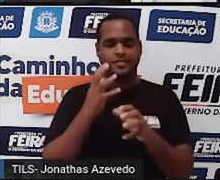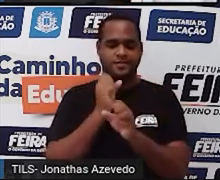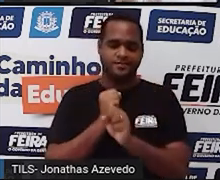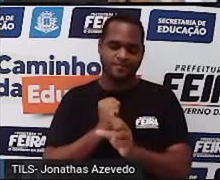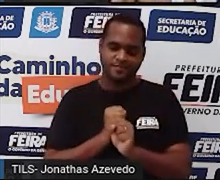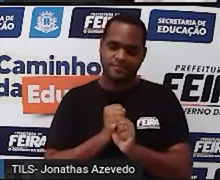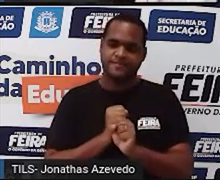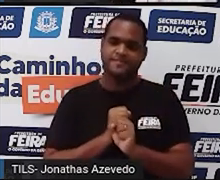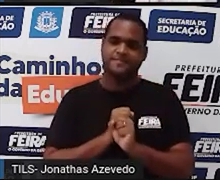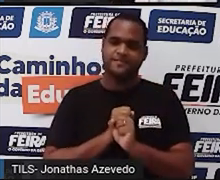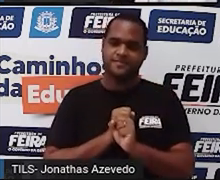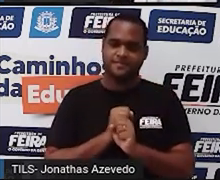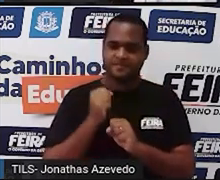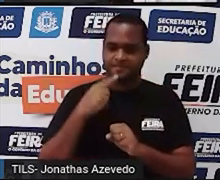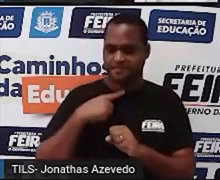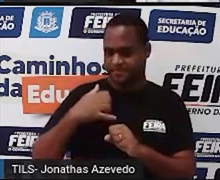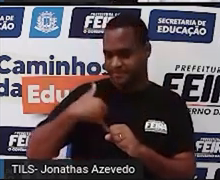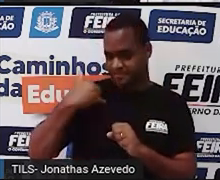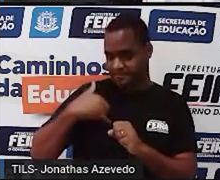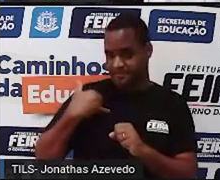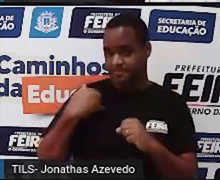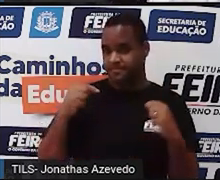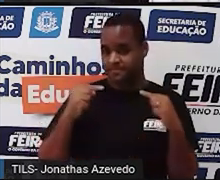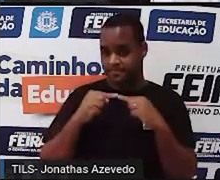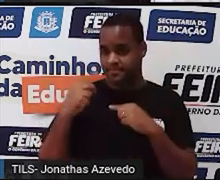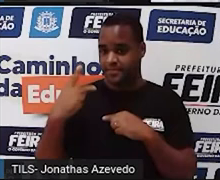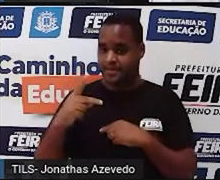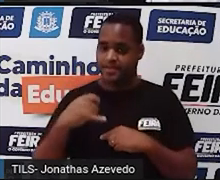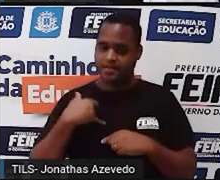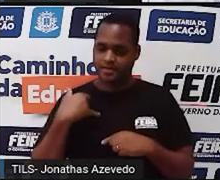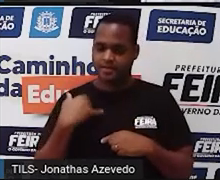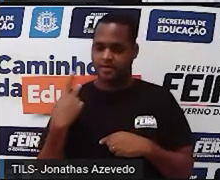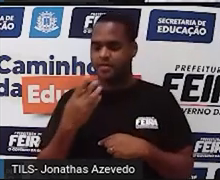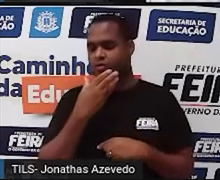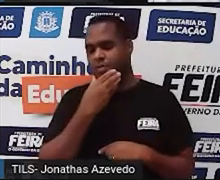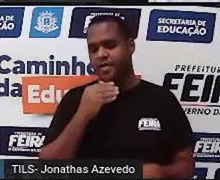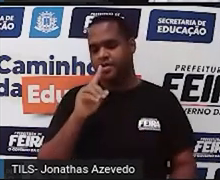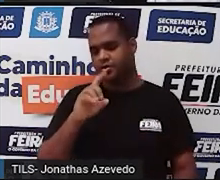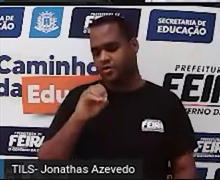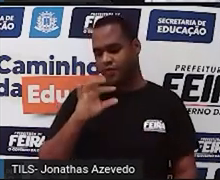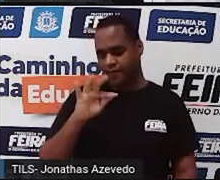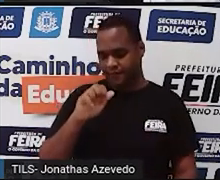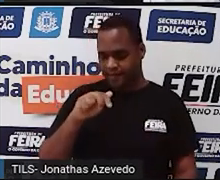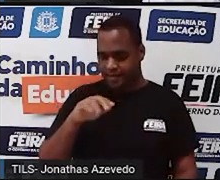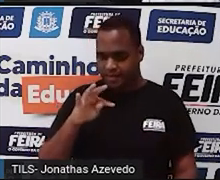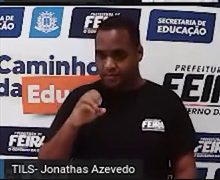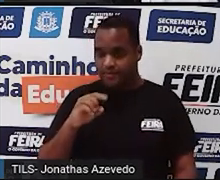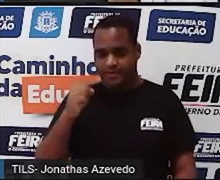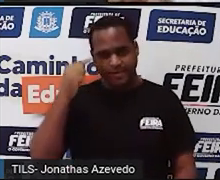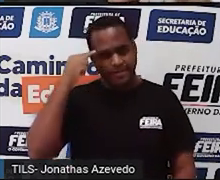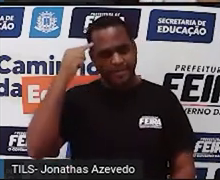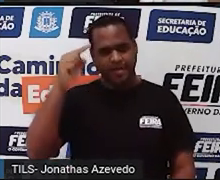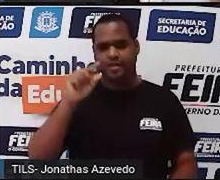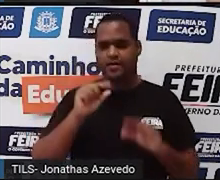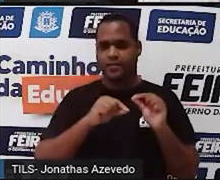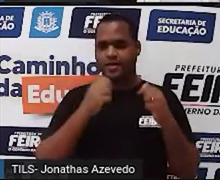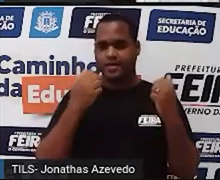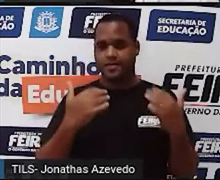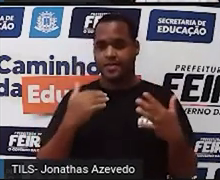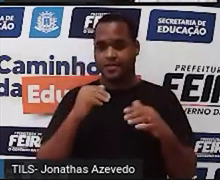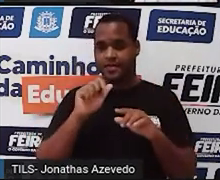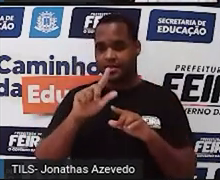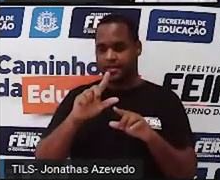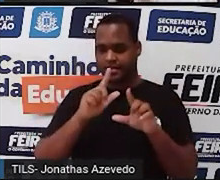a idade, né? que de alfanto morreu, nesse caso do enigma. Mas, da